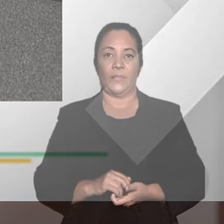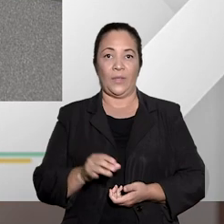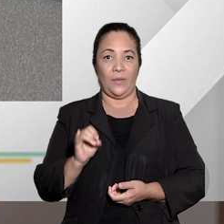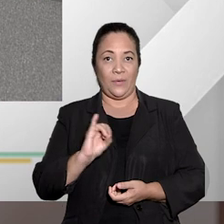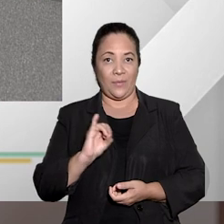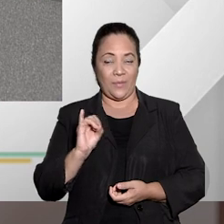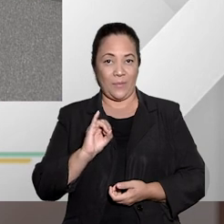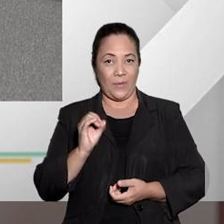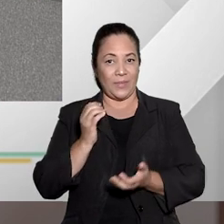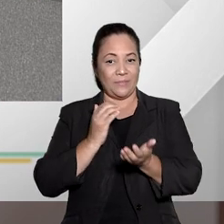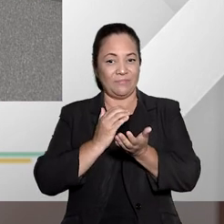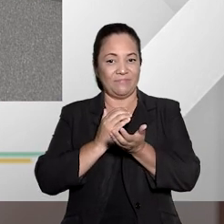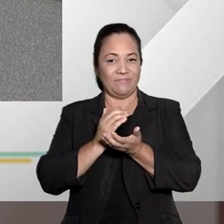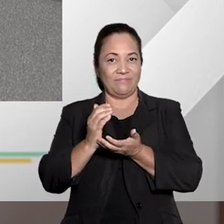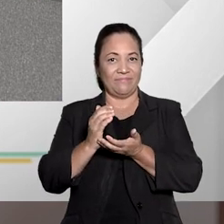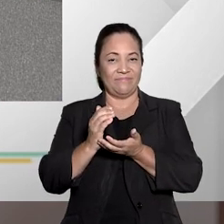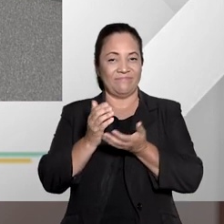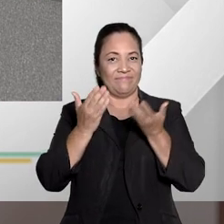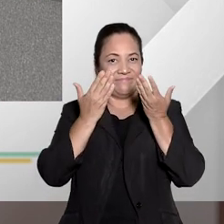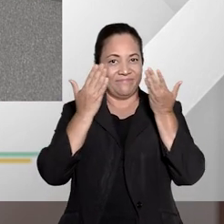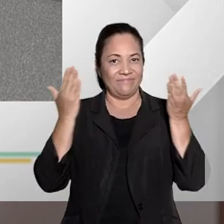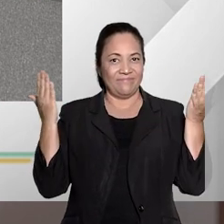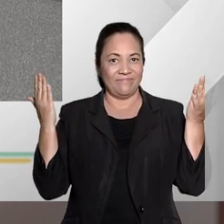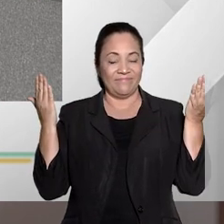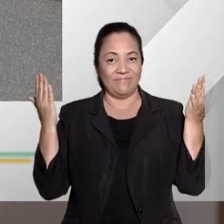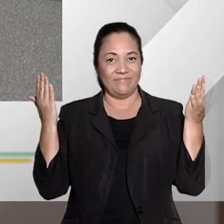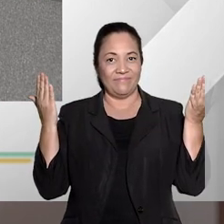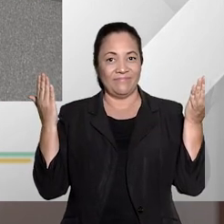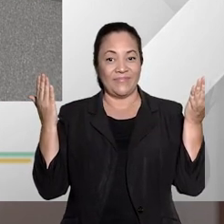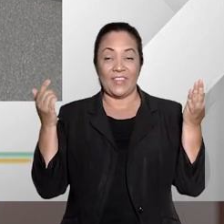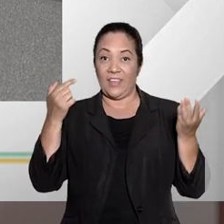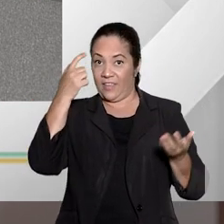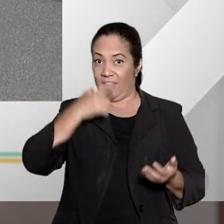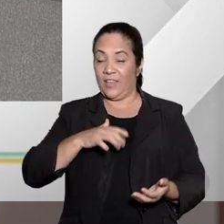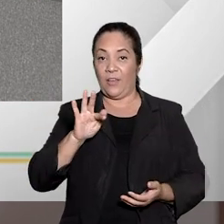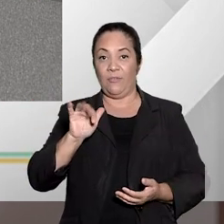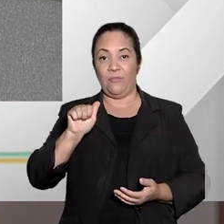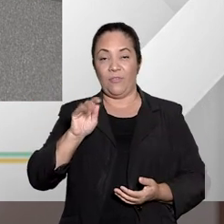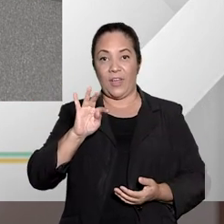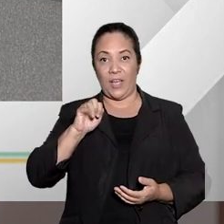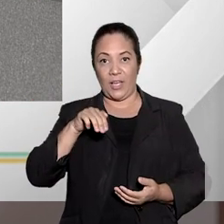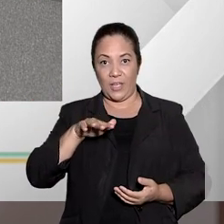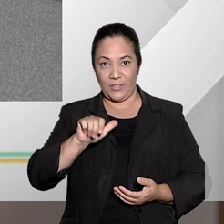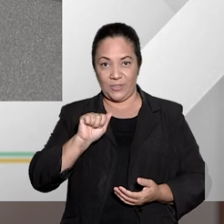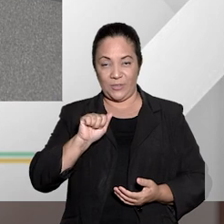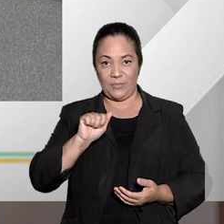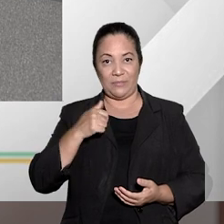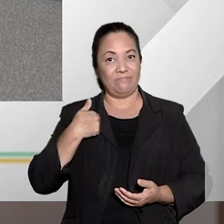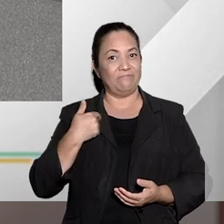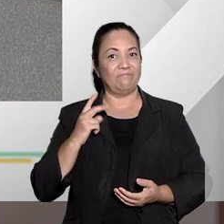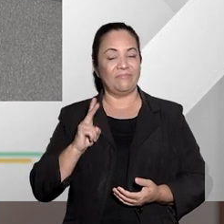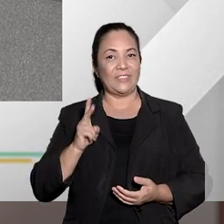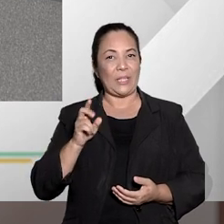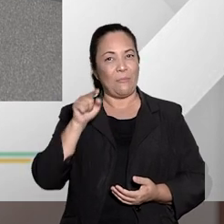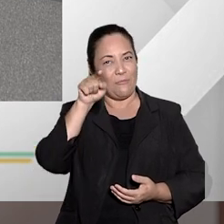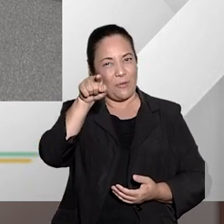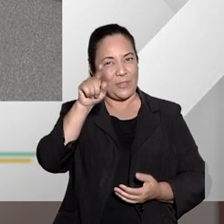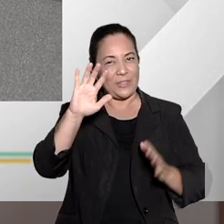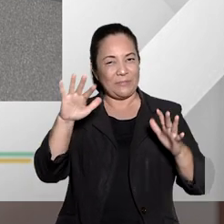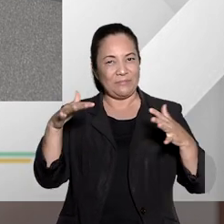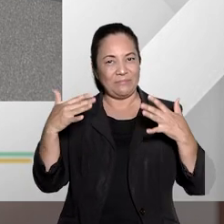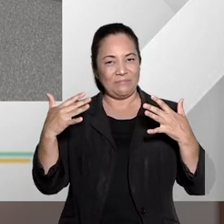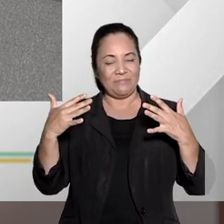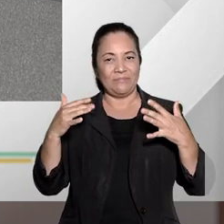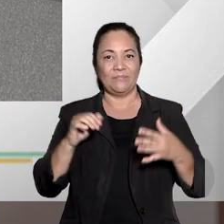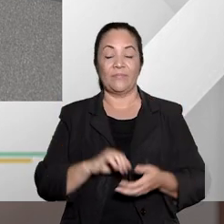Olá, está começando mais um Entender Direito comigo, Fátima Ucho, e claro, como sempre, com você aí do outro